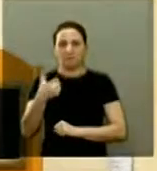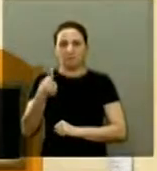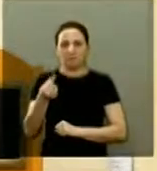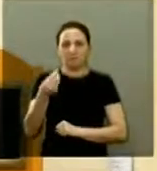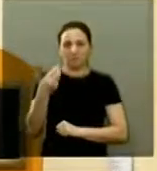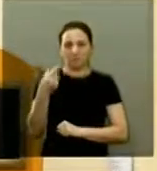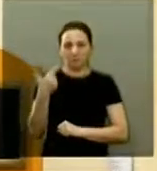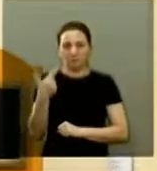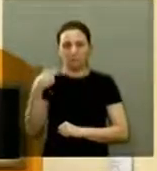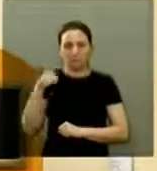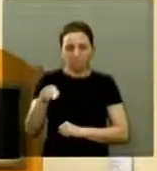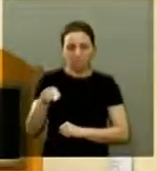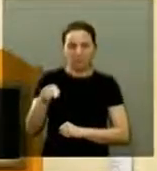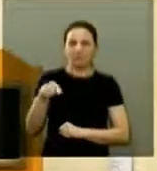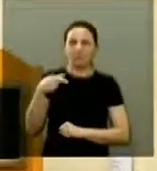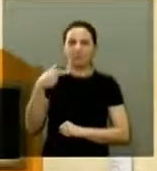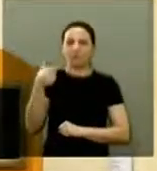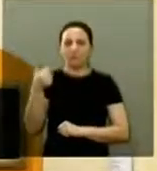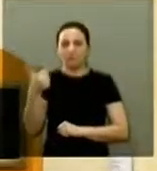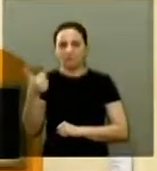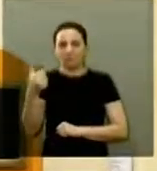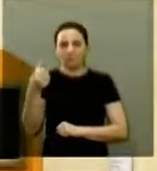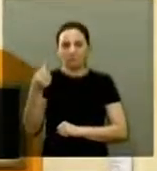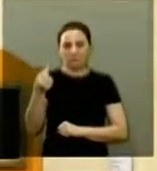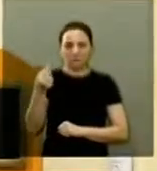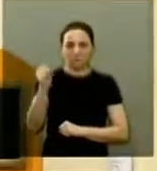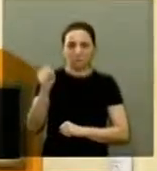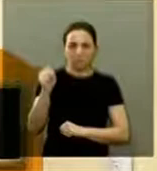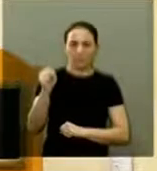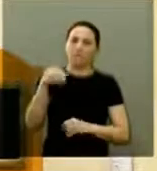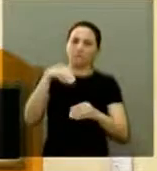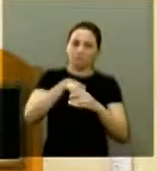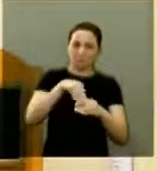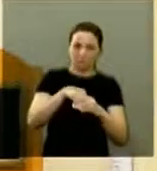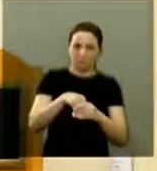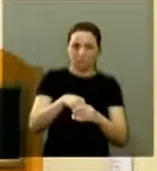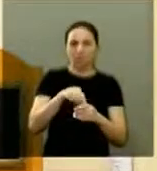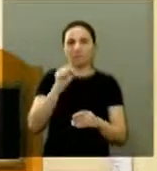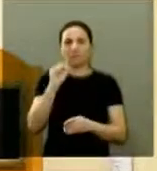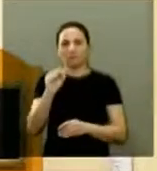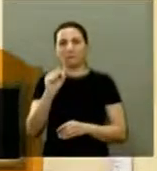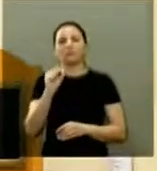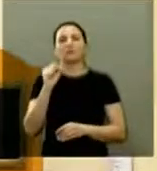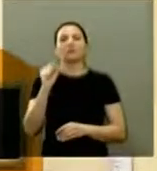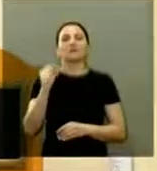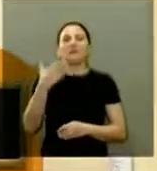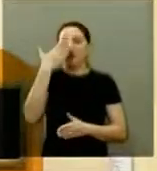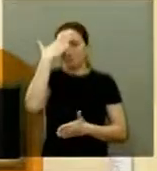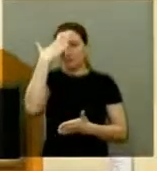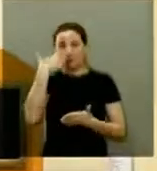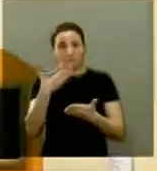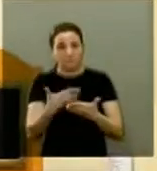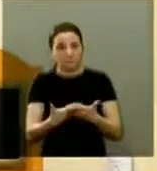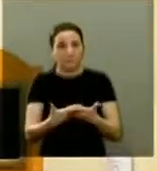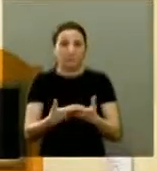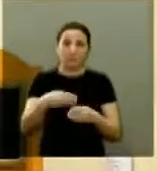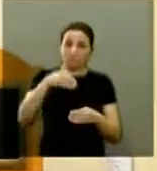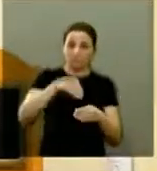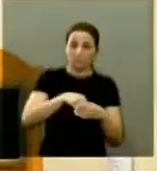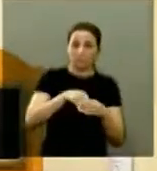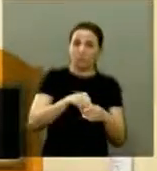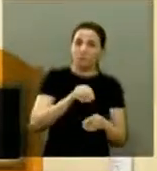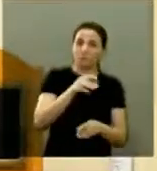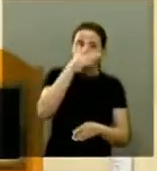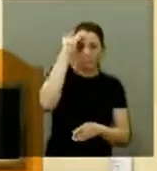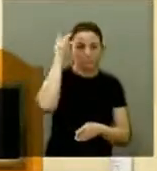.058 eleitores araraquarenses, apenas 101,391 confiaram seus votos em algum